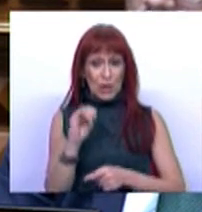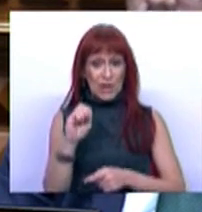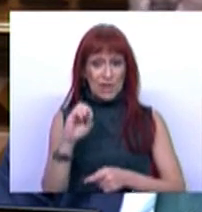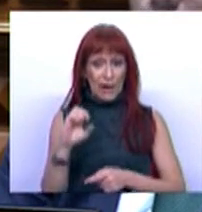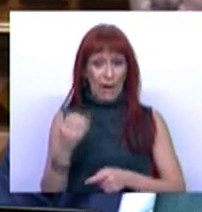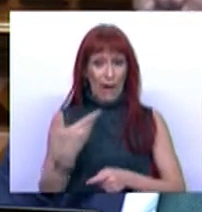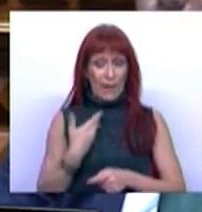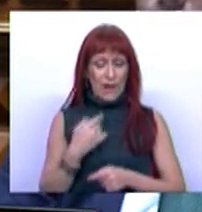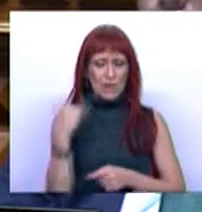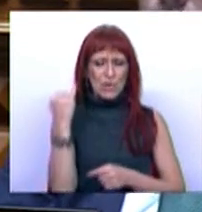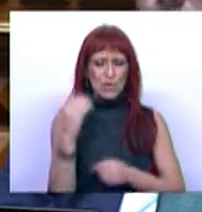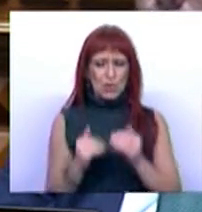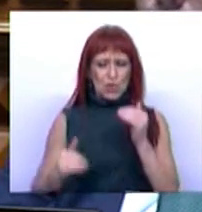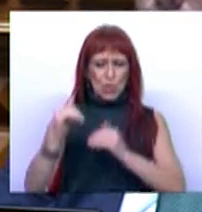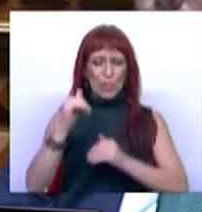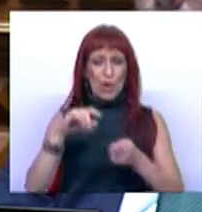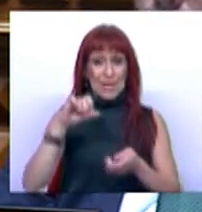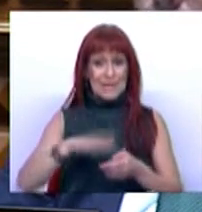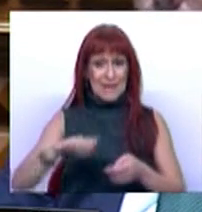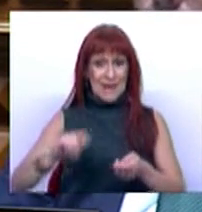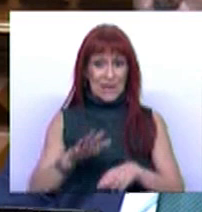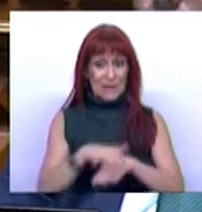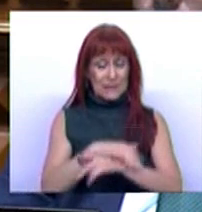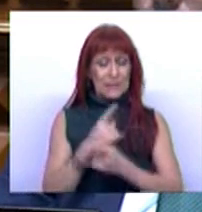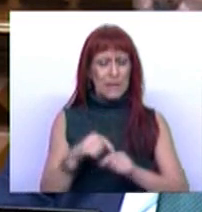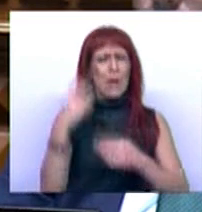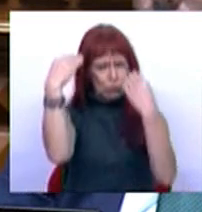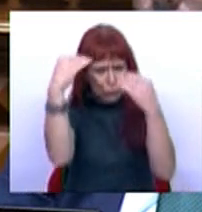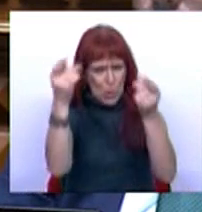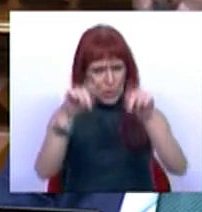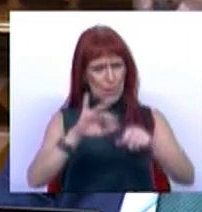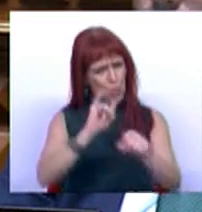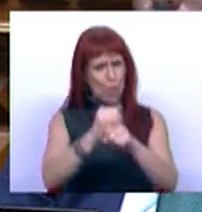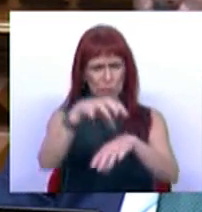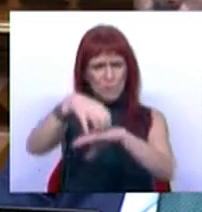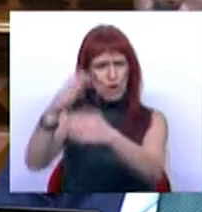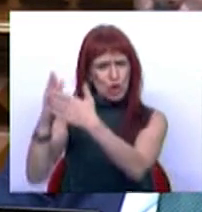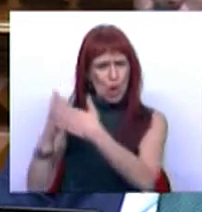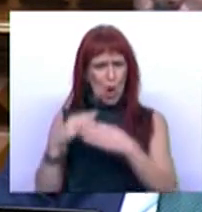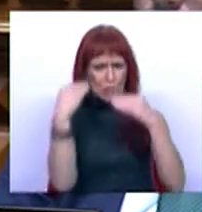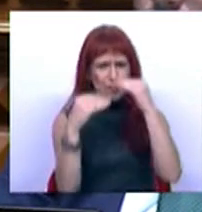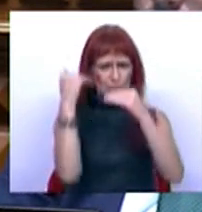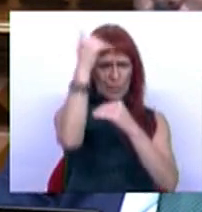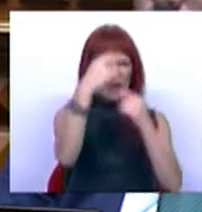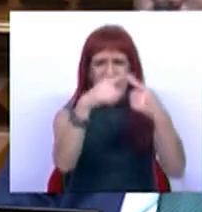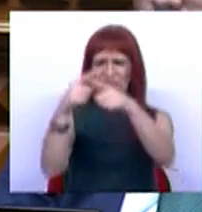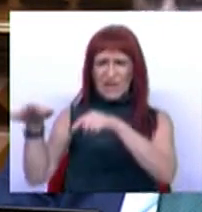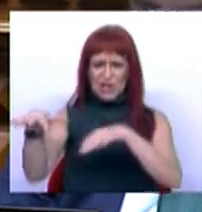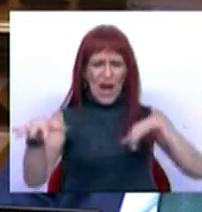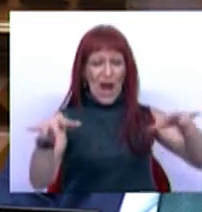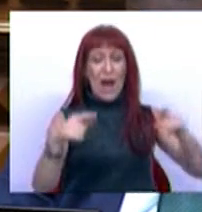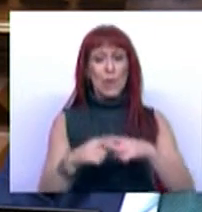Instituto Superior de Ciências de Administração, tendo ainda lecionado em outros estabelecimentos de ensino superior em diferentes áreas